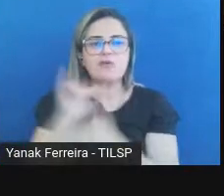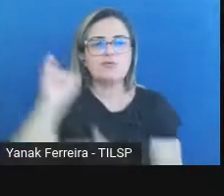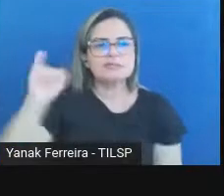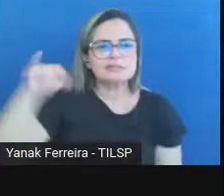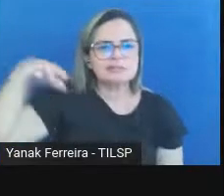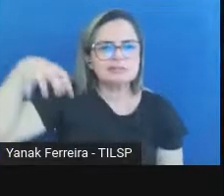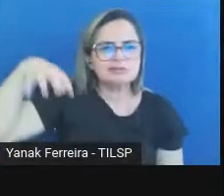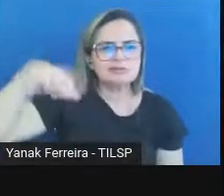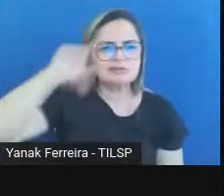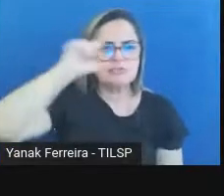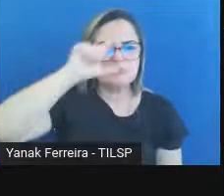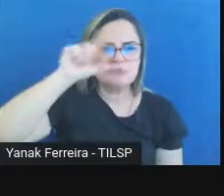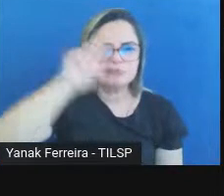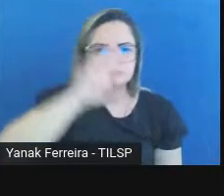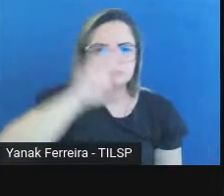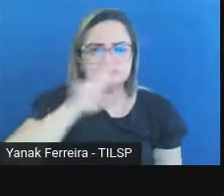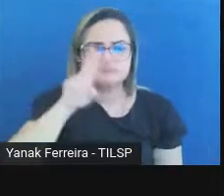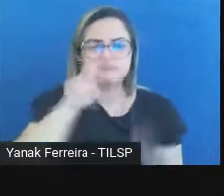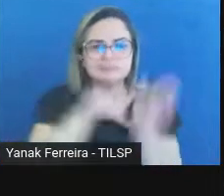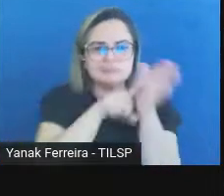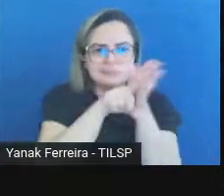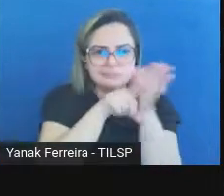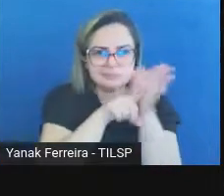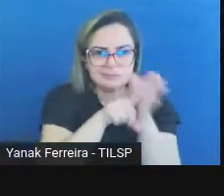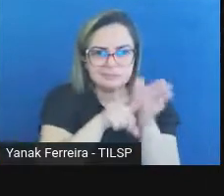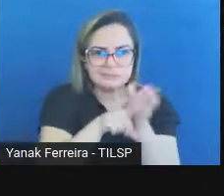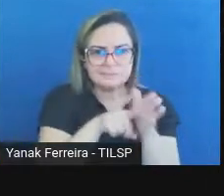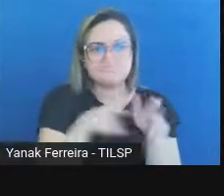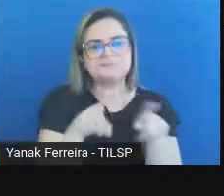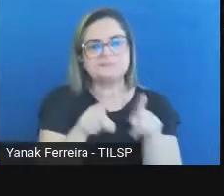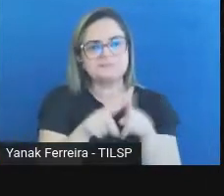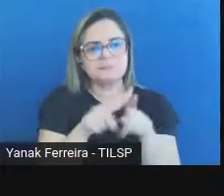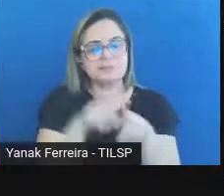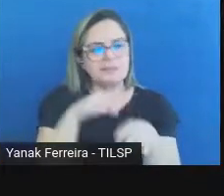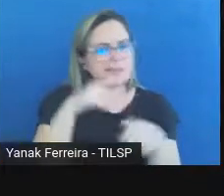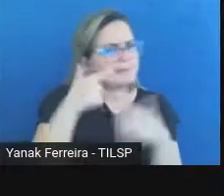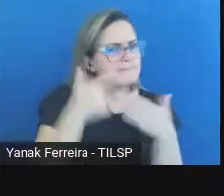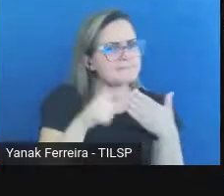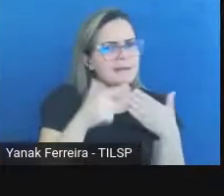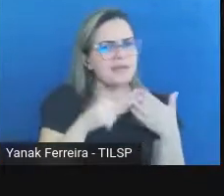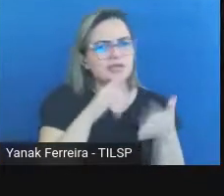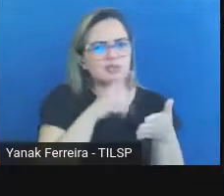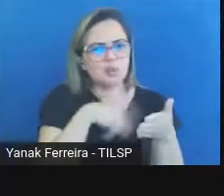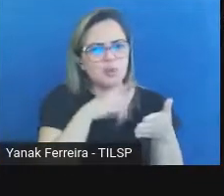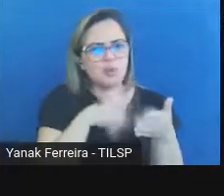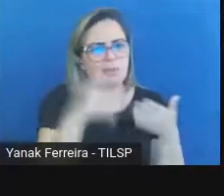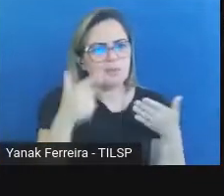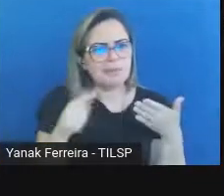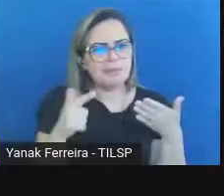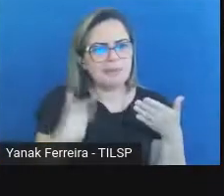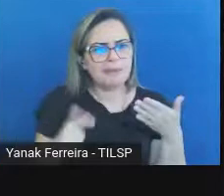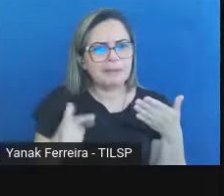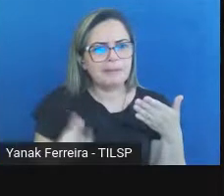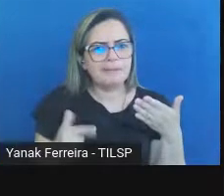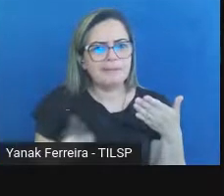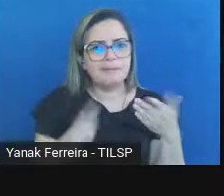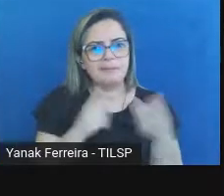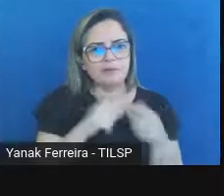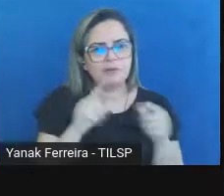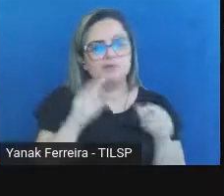integração de dados de pesquisa e demais documentos em dados como documento arquivístico,